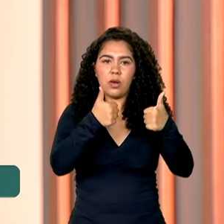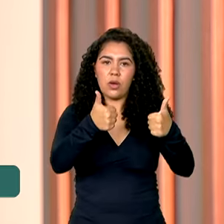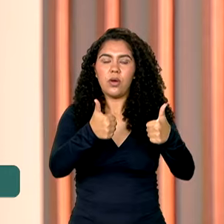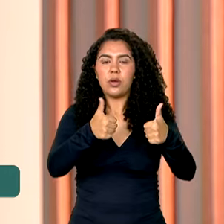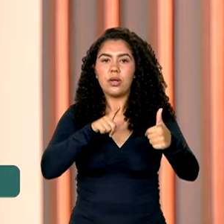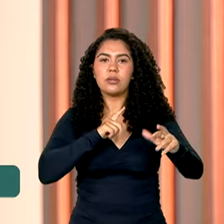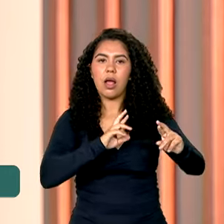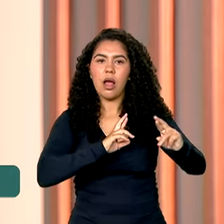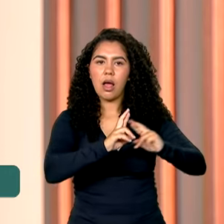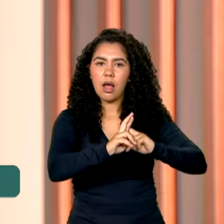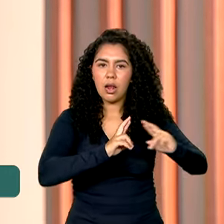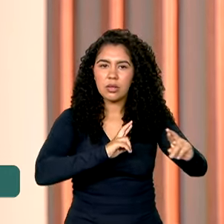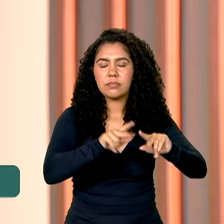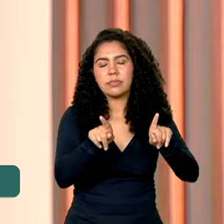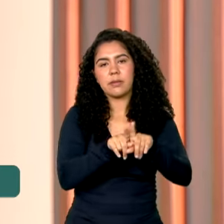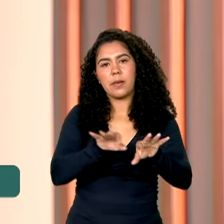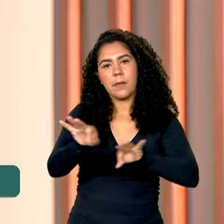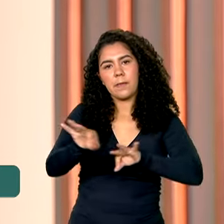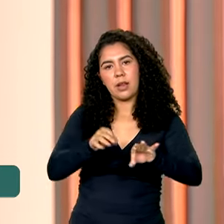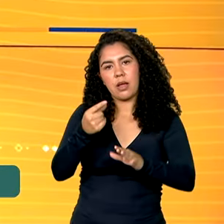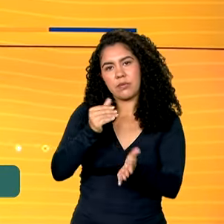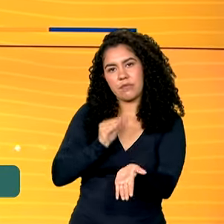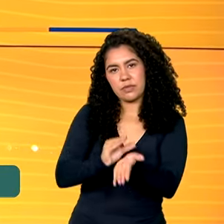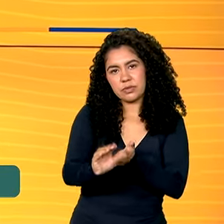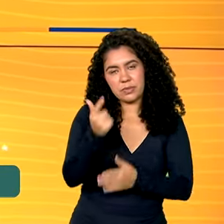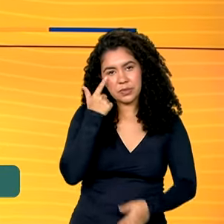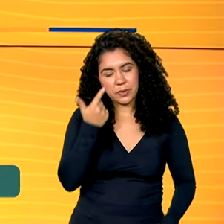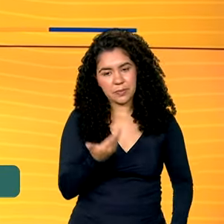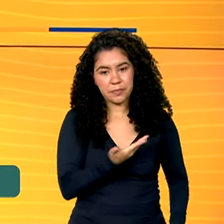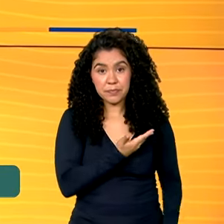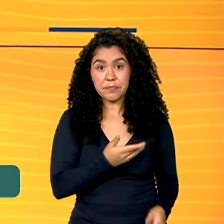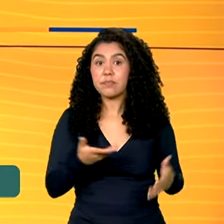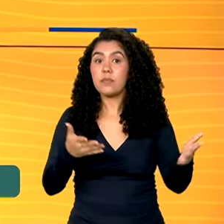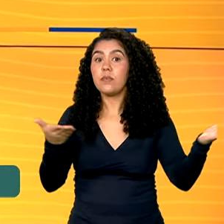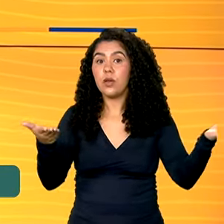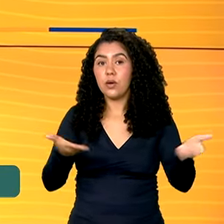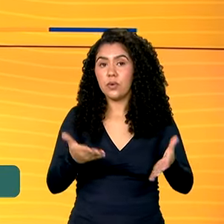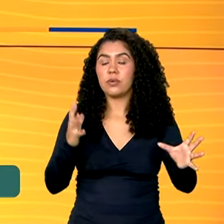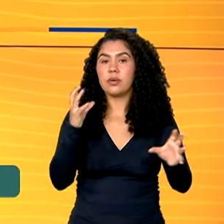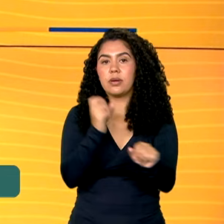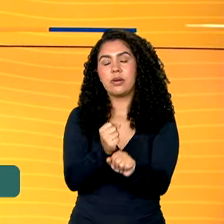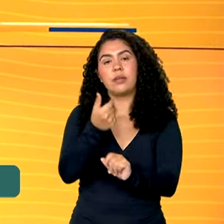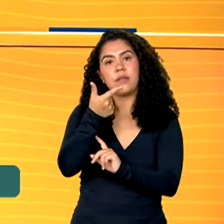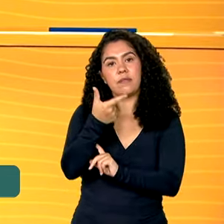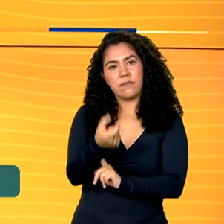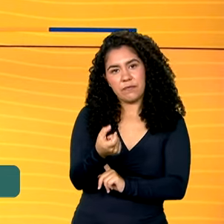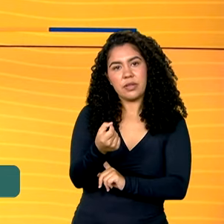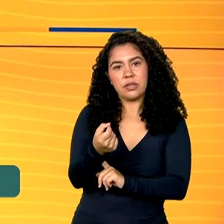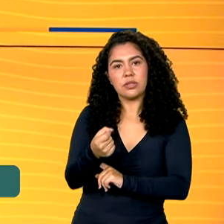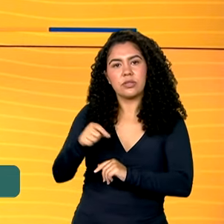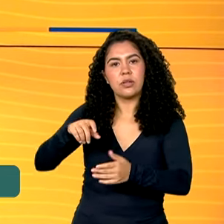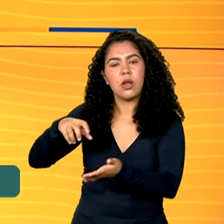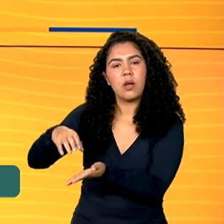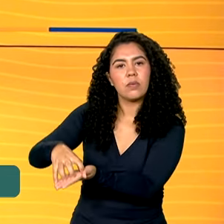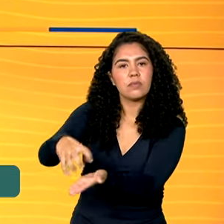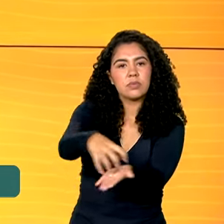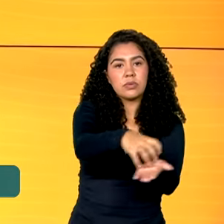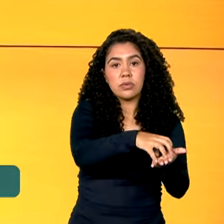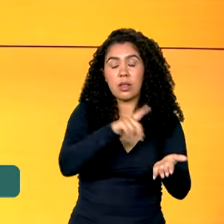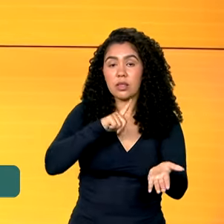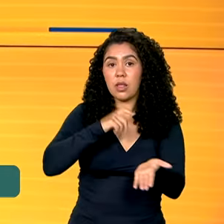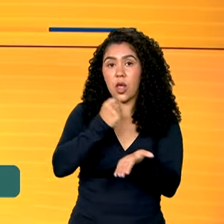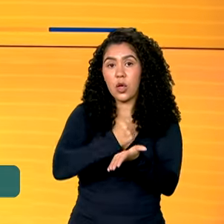canais de relacionamento e planos de investimento. Hoje, 20 distribuidoras têm contratos de concessão entre